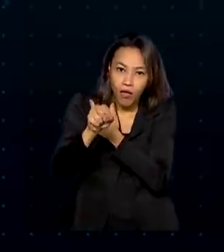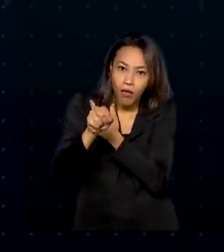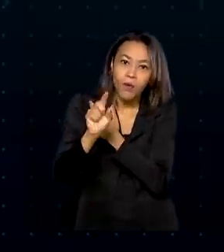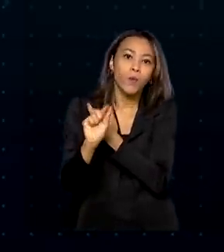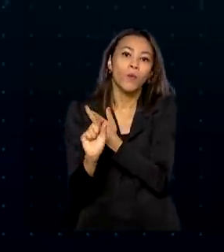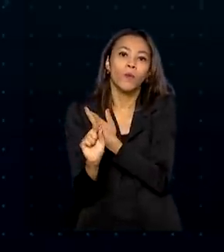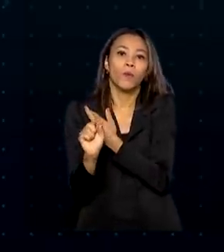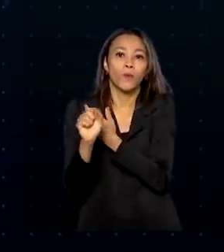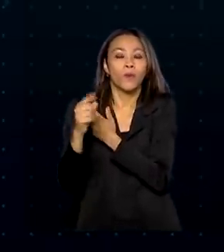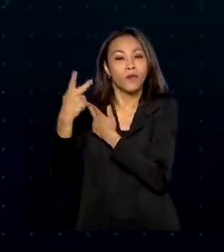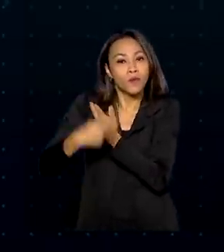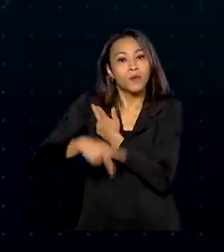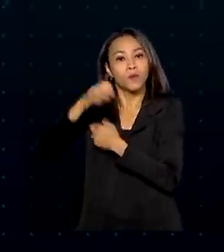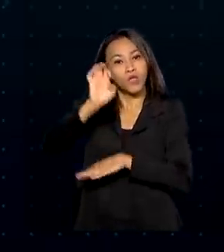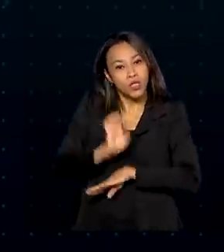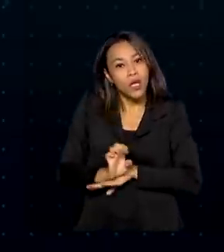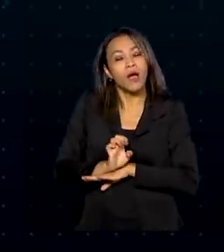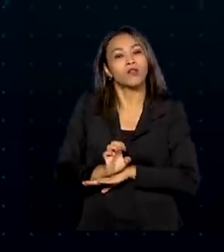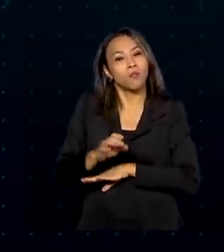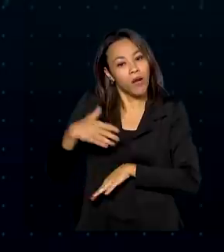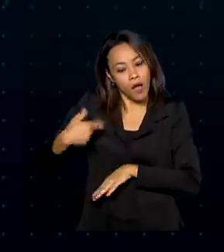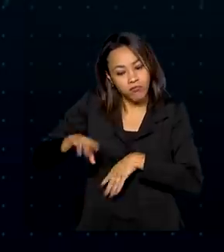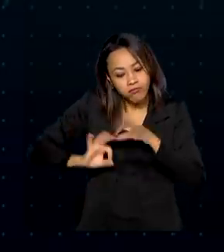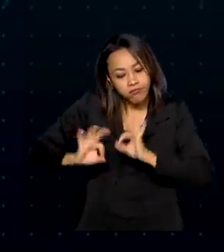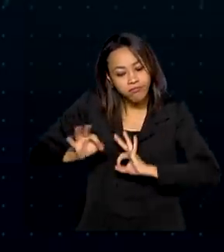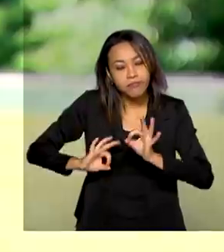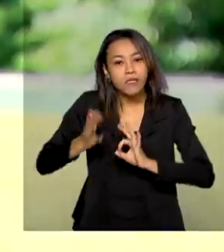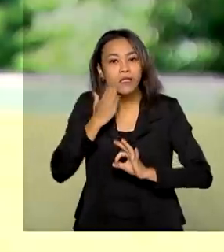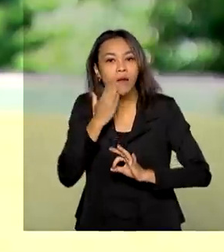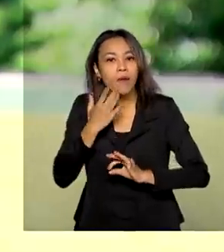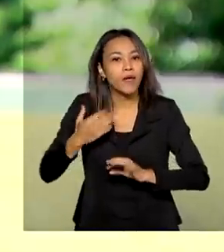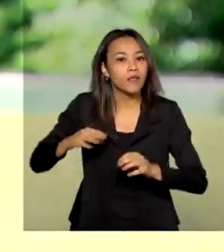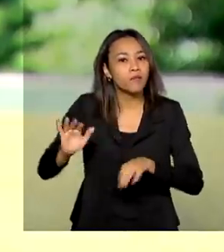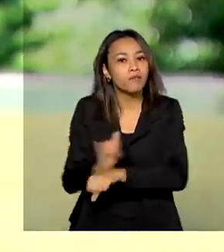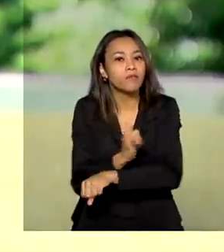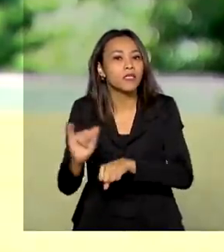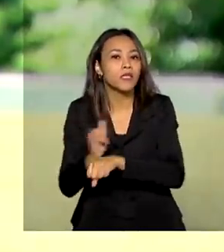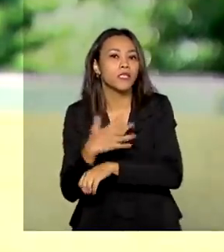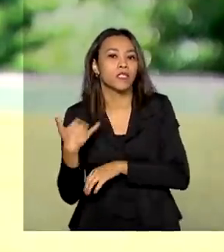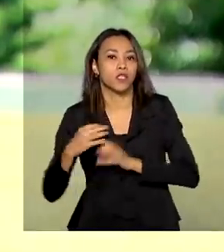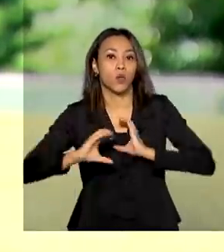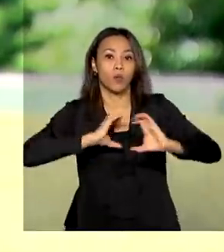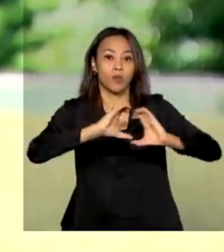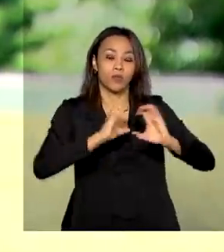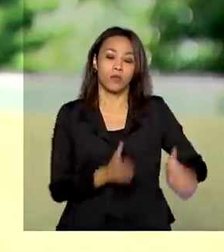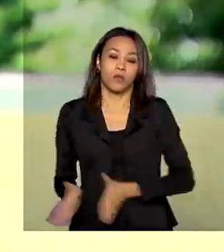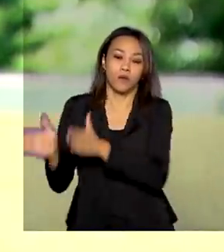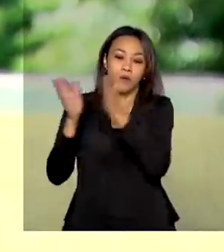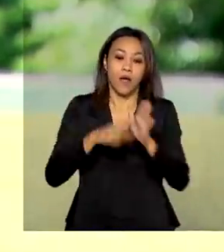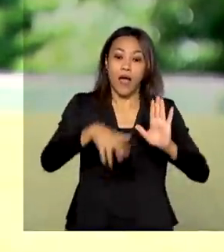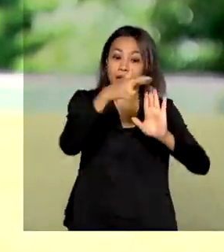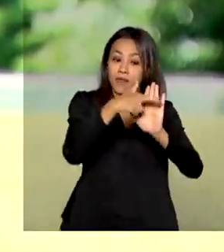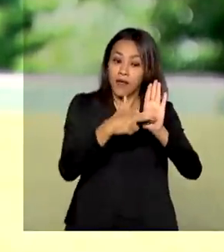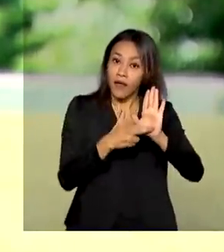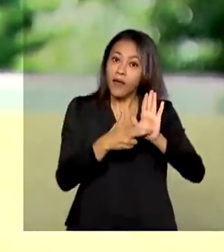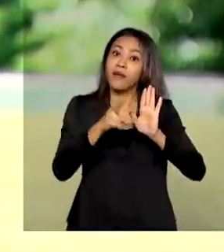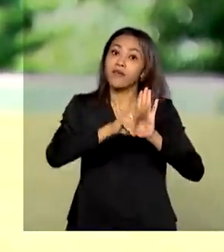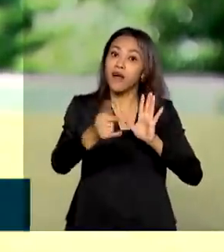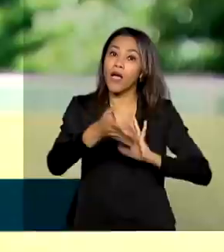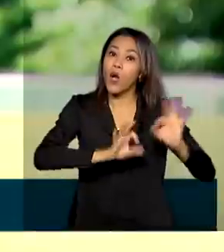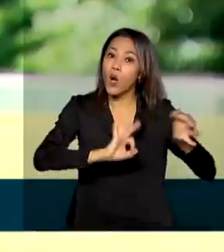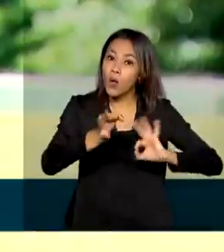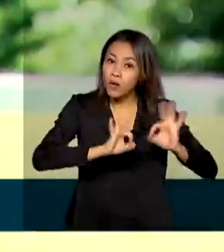Autoridade Sanitária Estadual de proceder à comunicação. Os critérios, segundo o governo, vão organizar os